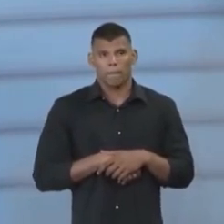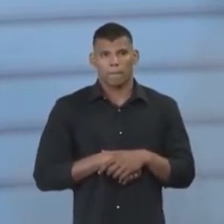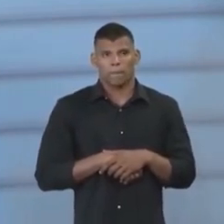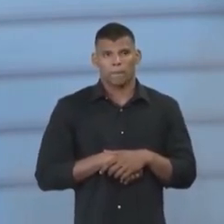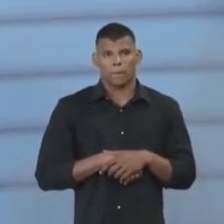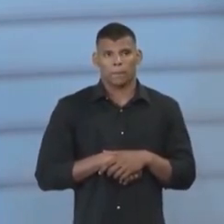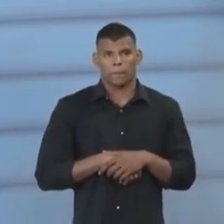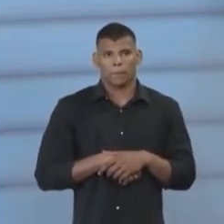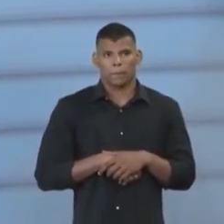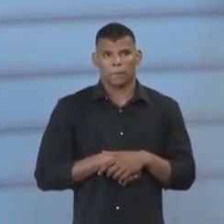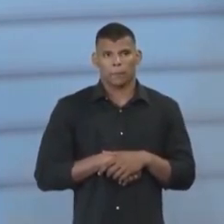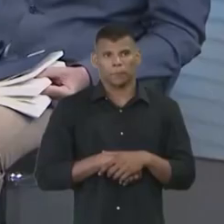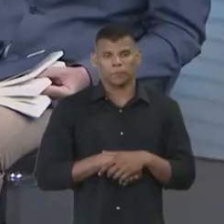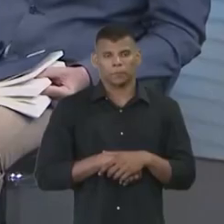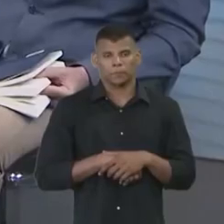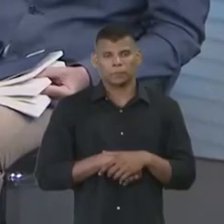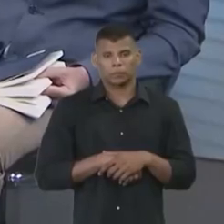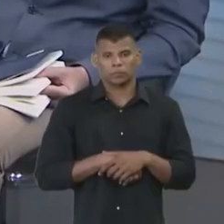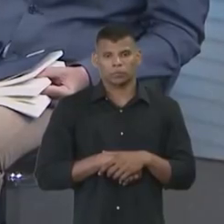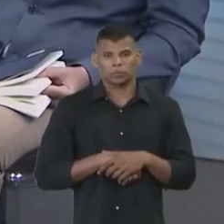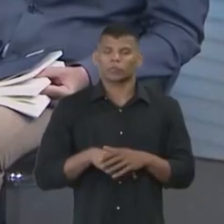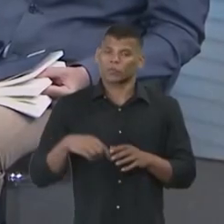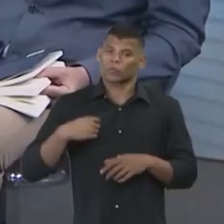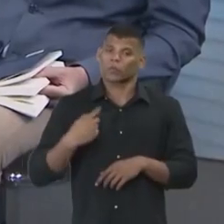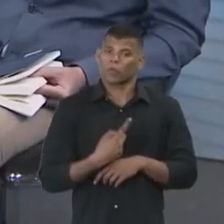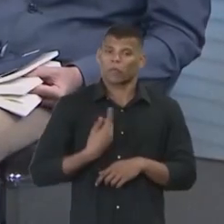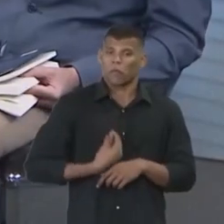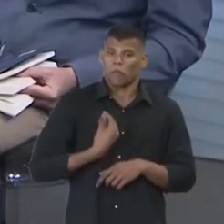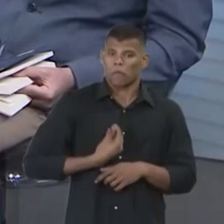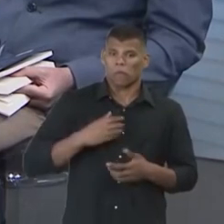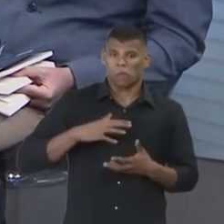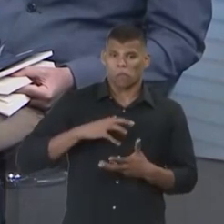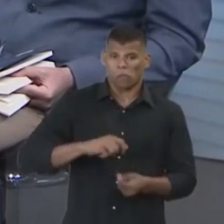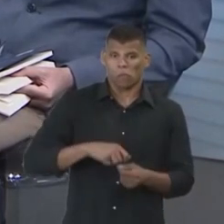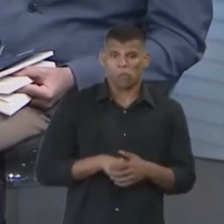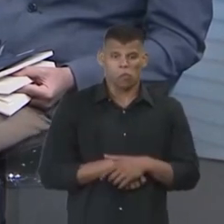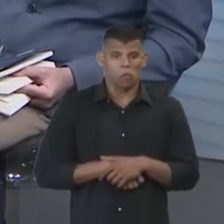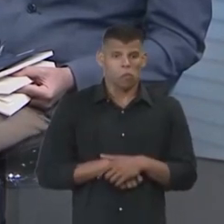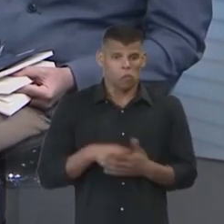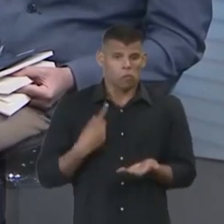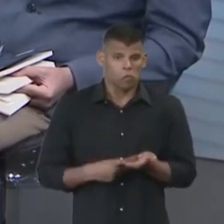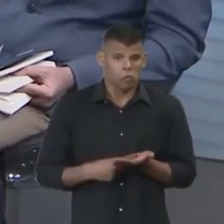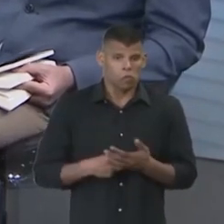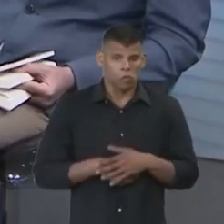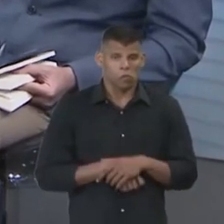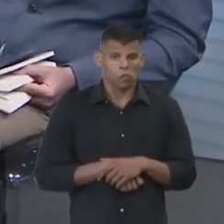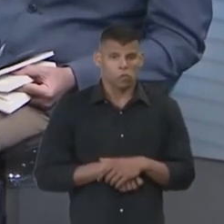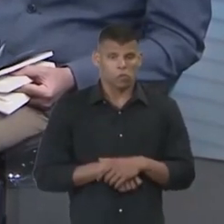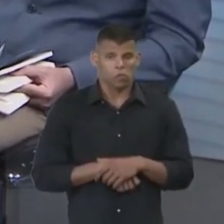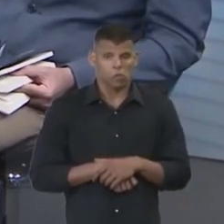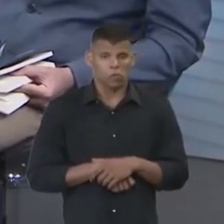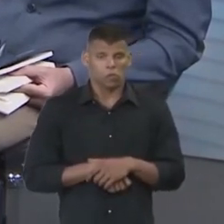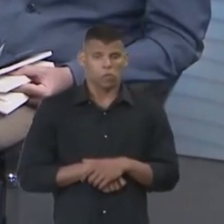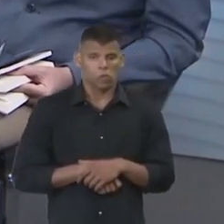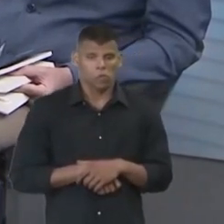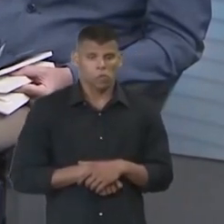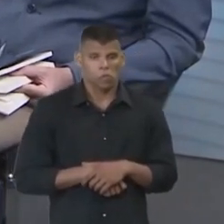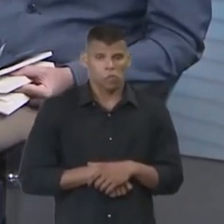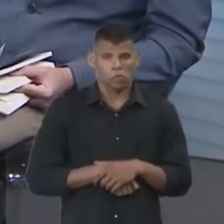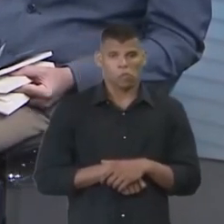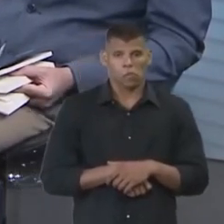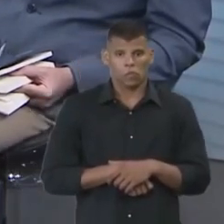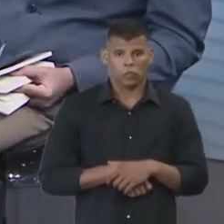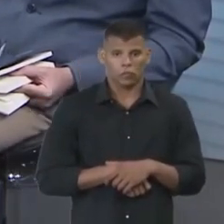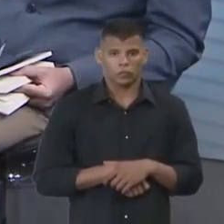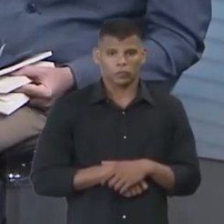com o que a gente vive, né? No mundo que a gente vive, Com total liberdade ideológica. Sim, sim. Não é uma questão partidária, é uma questão